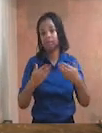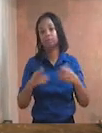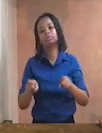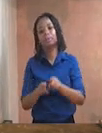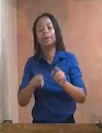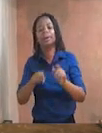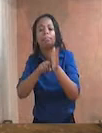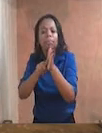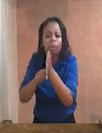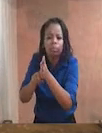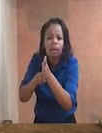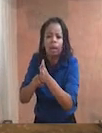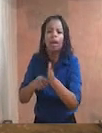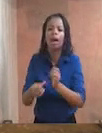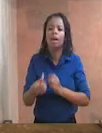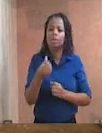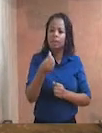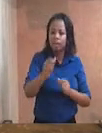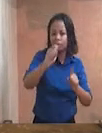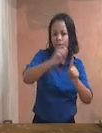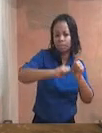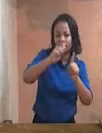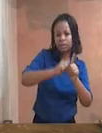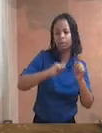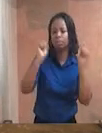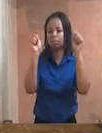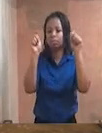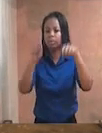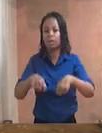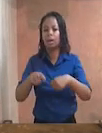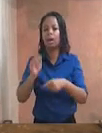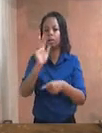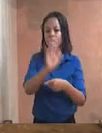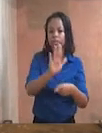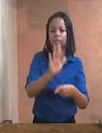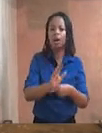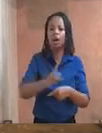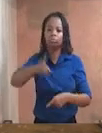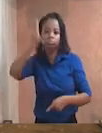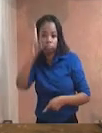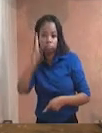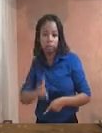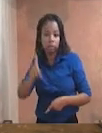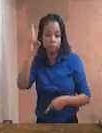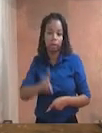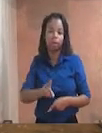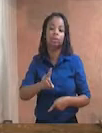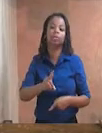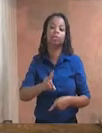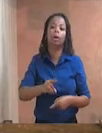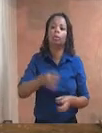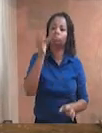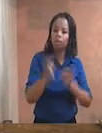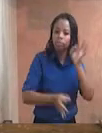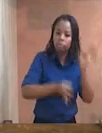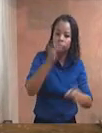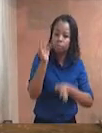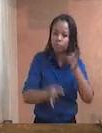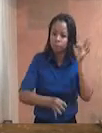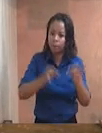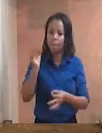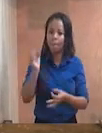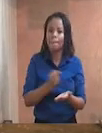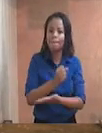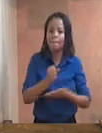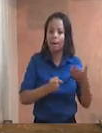cada seis meses, devendo a autoridade judiciária completente, com base em